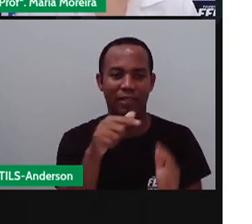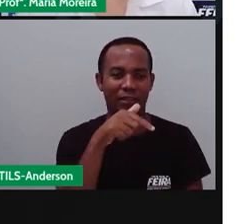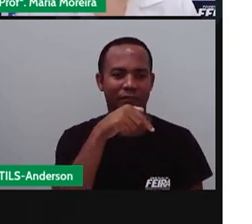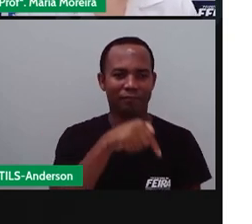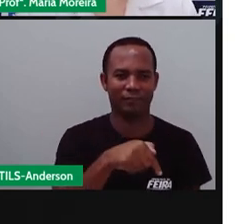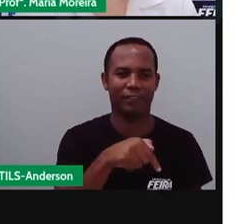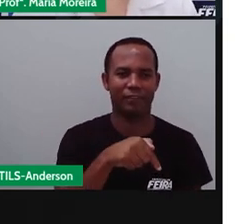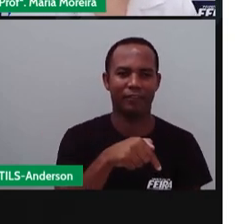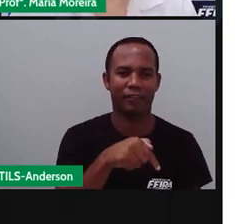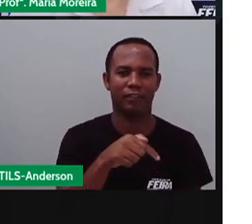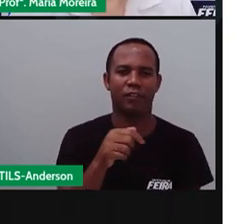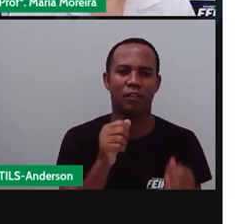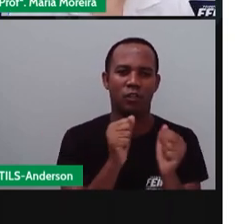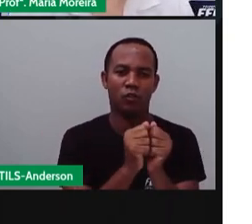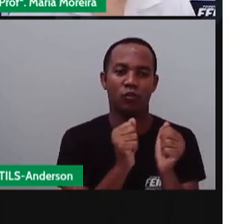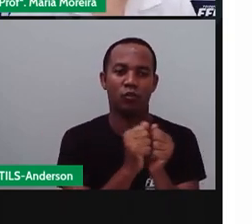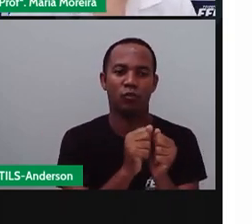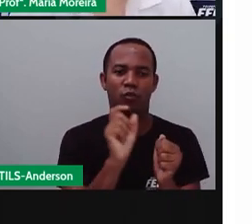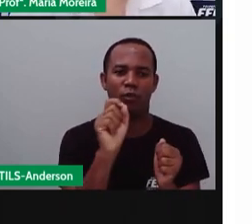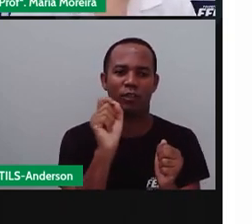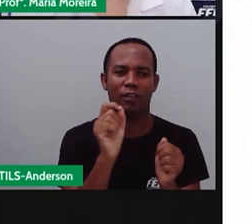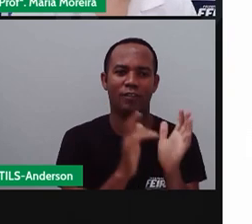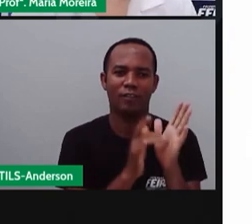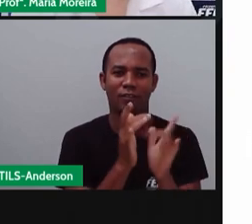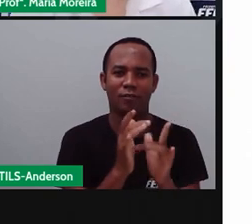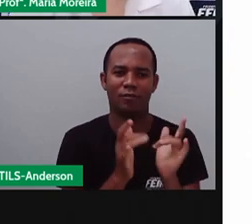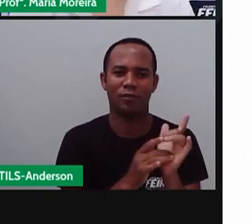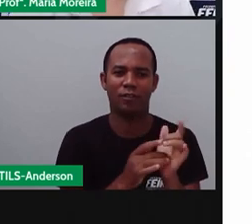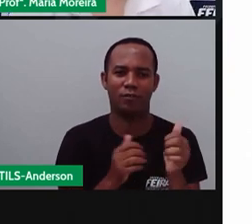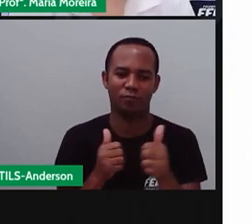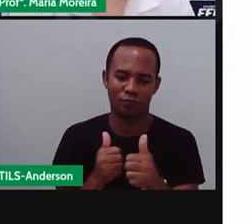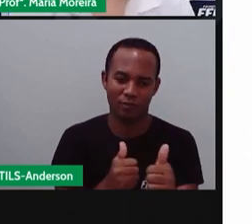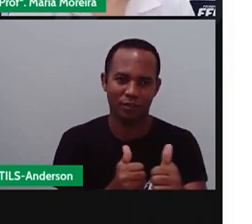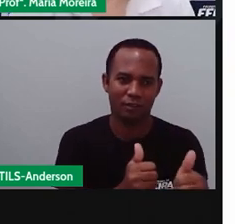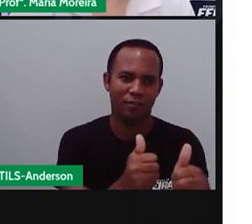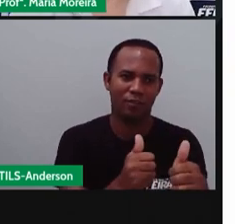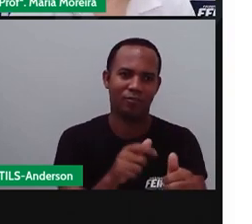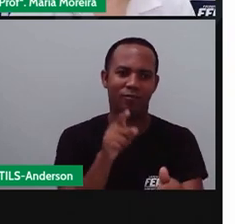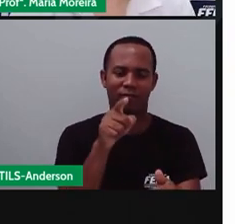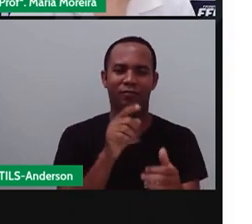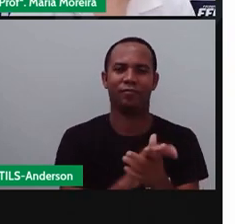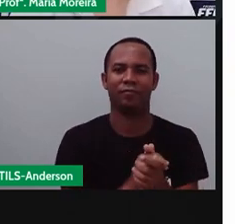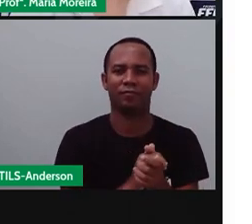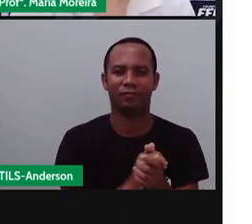seus discípulos. Atos, capítulo 1, versículo 3.